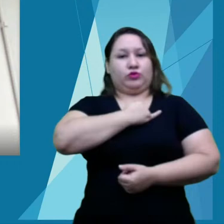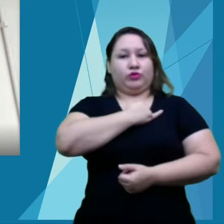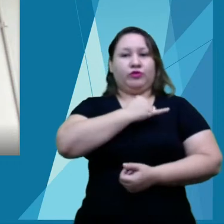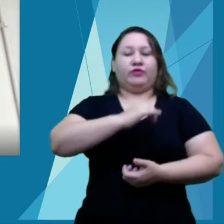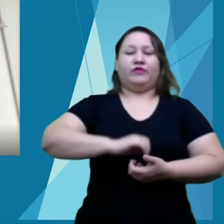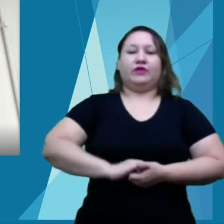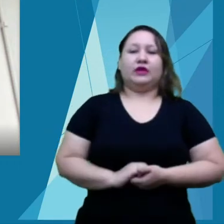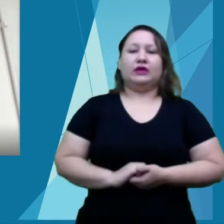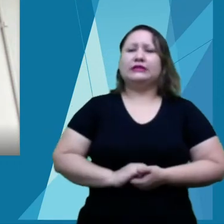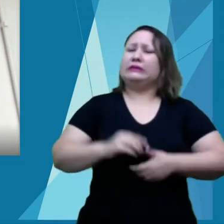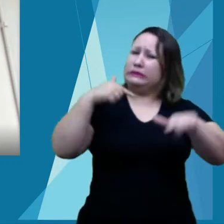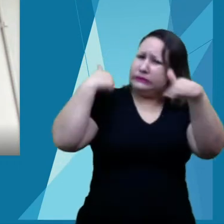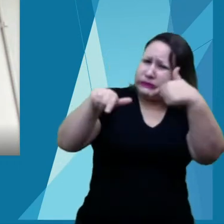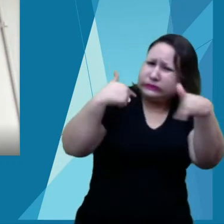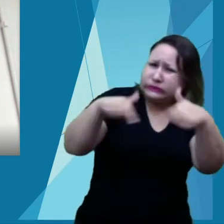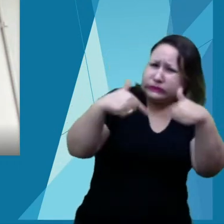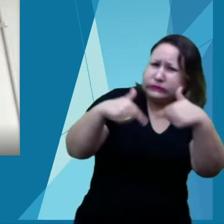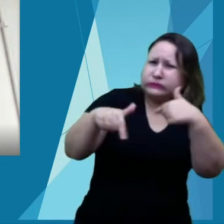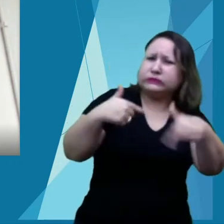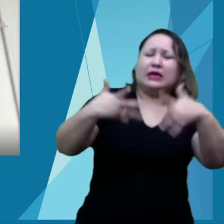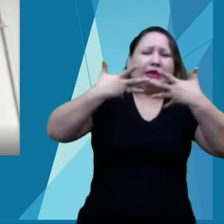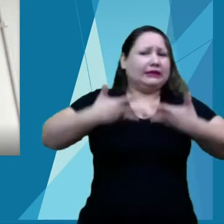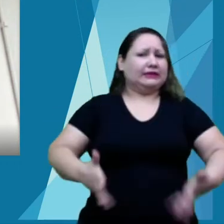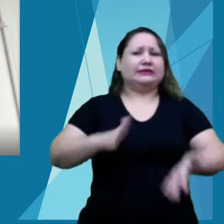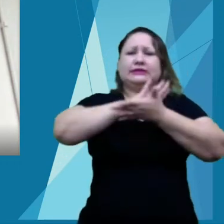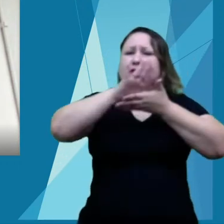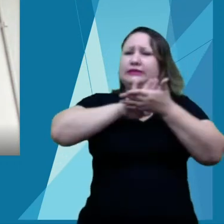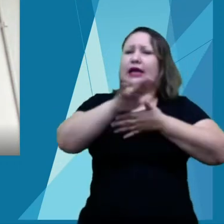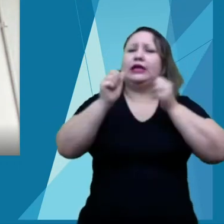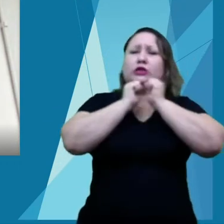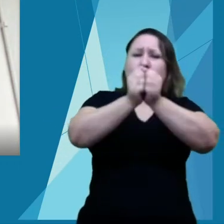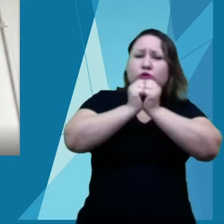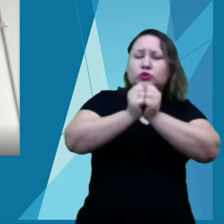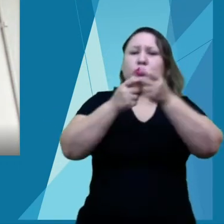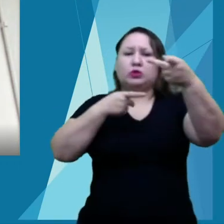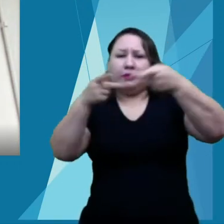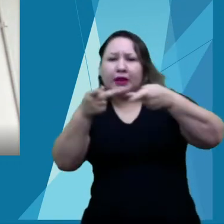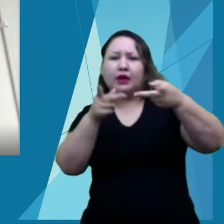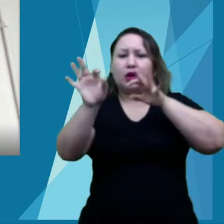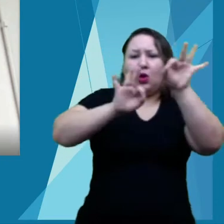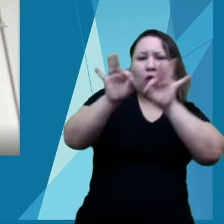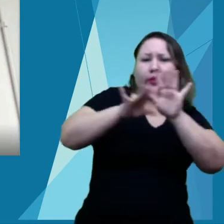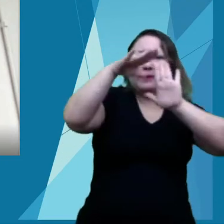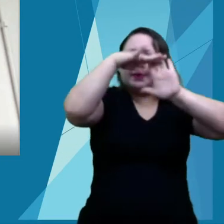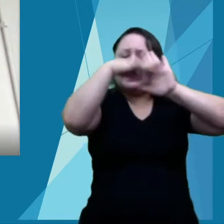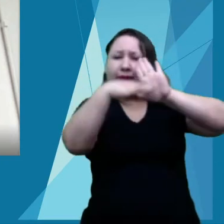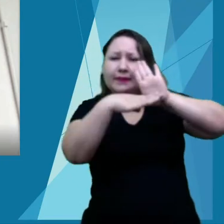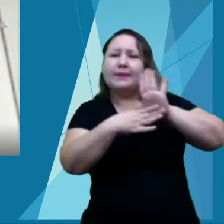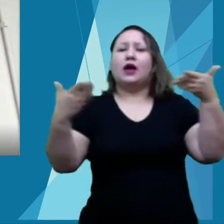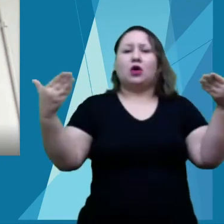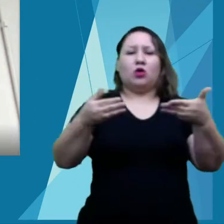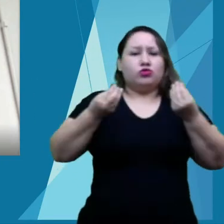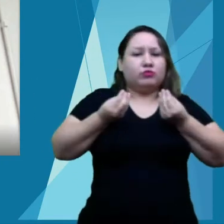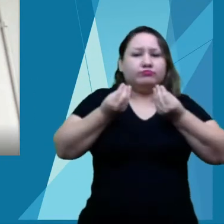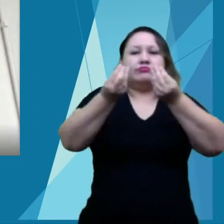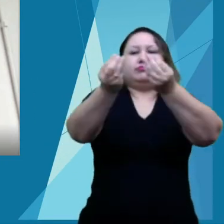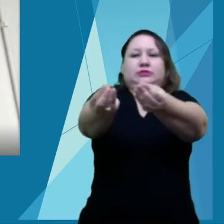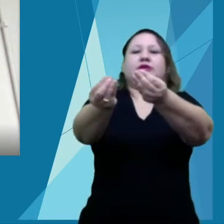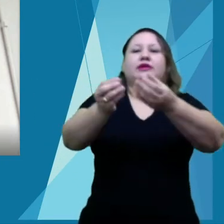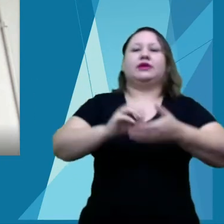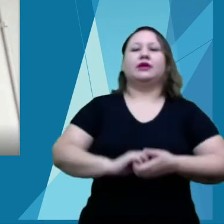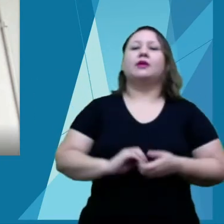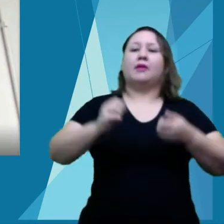incansavelmente juntamente com a editora para que esse periódico acadêmico fosse entregue hoje. Por fim,